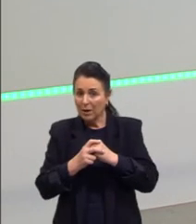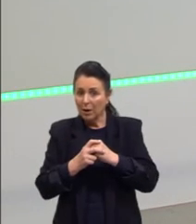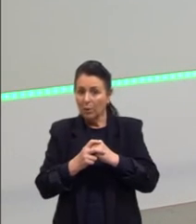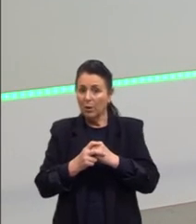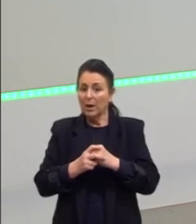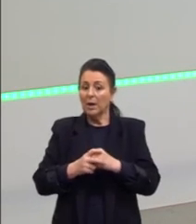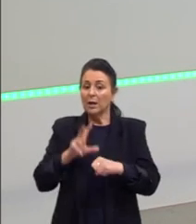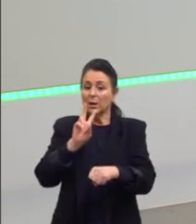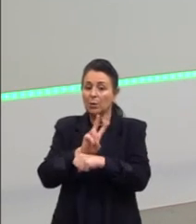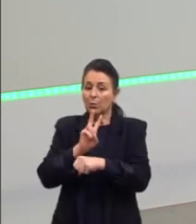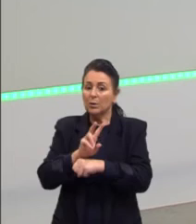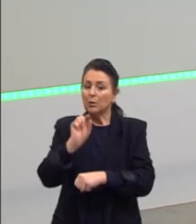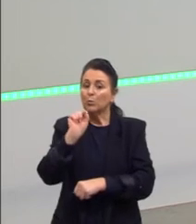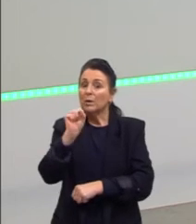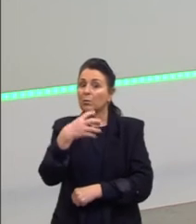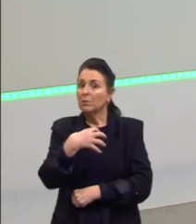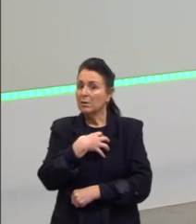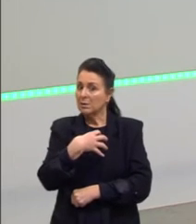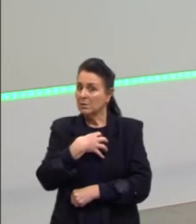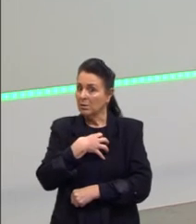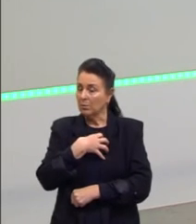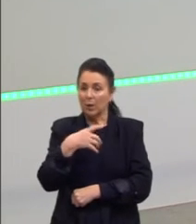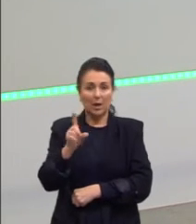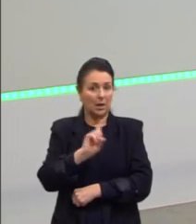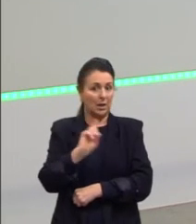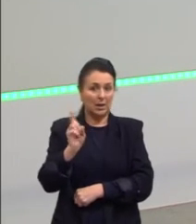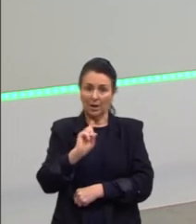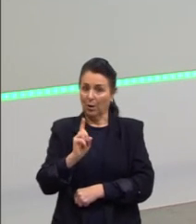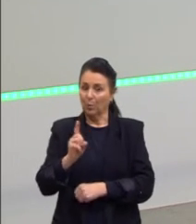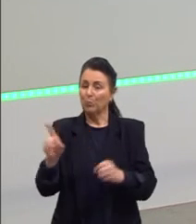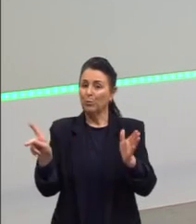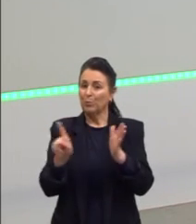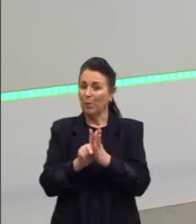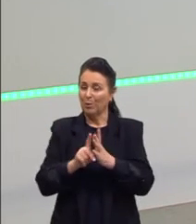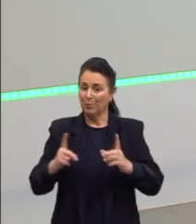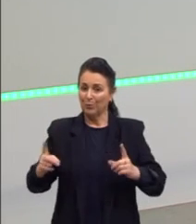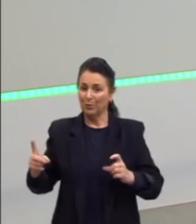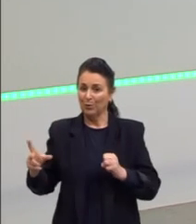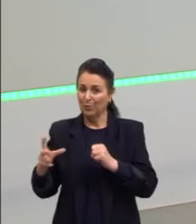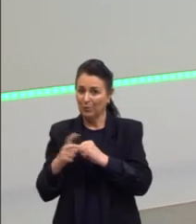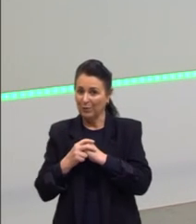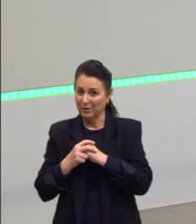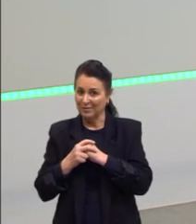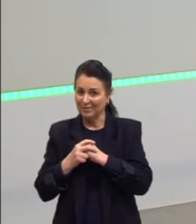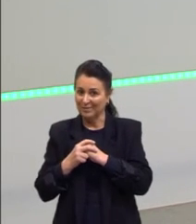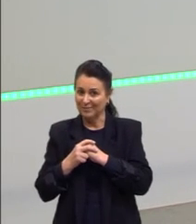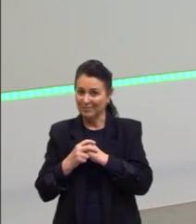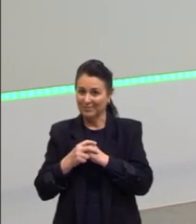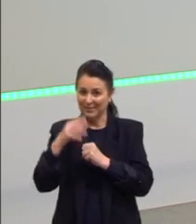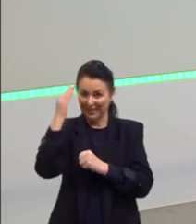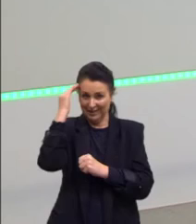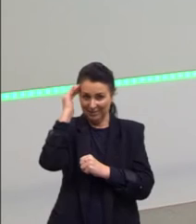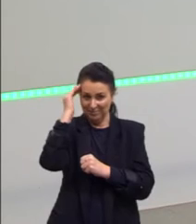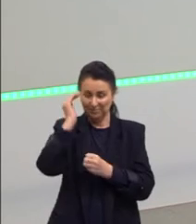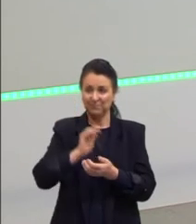sintomas somente, tá? Ele não trata o vírus, não mata o vírus, geralmente, tá?